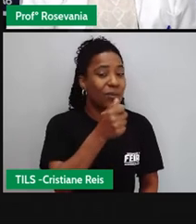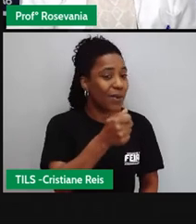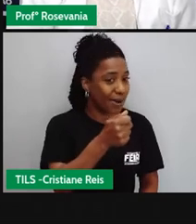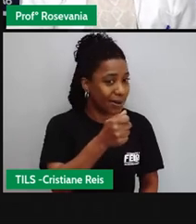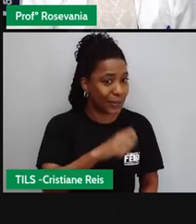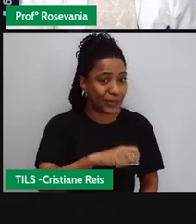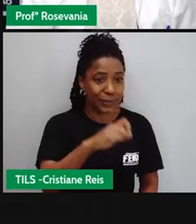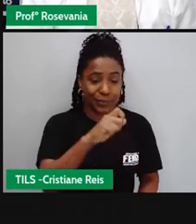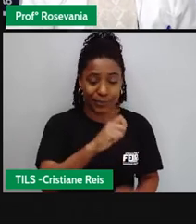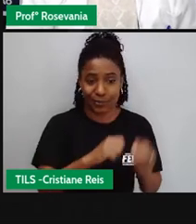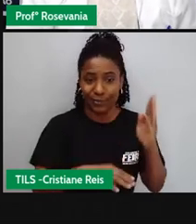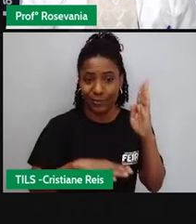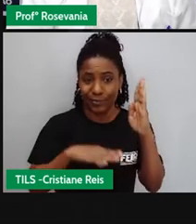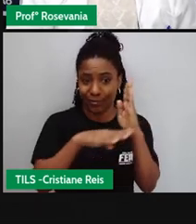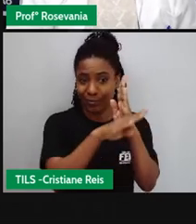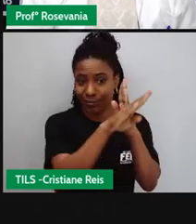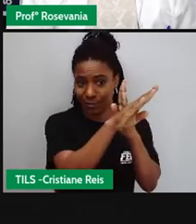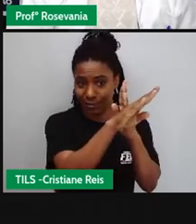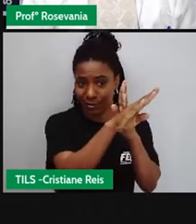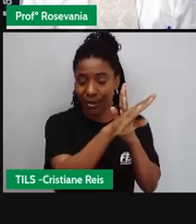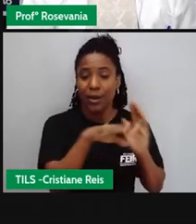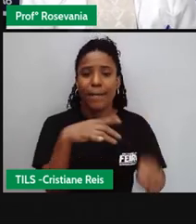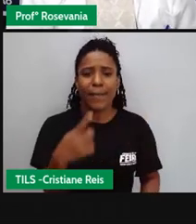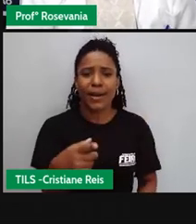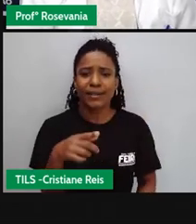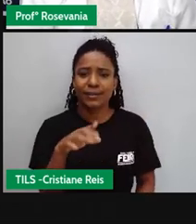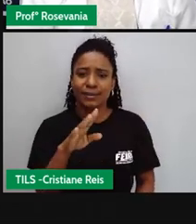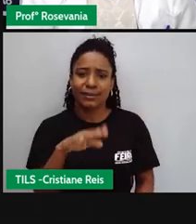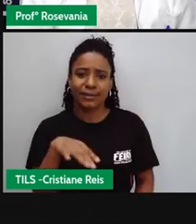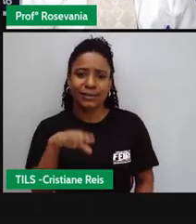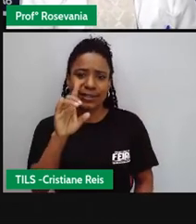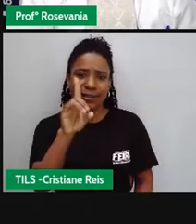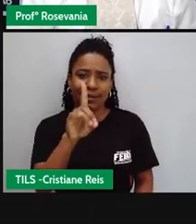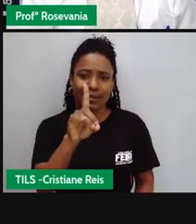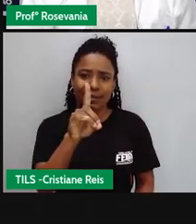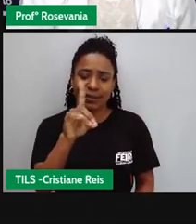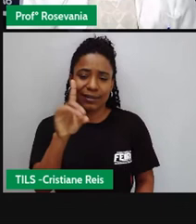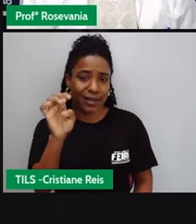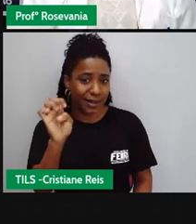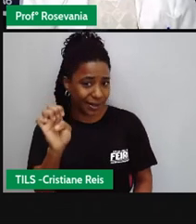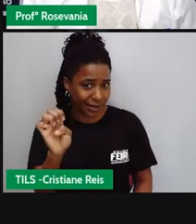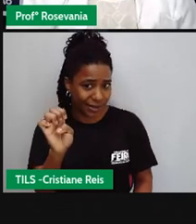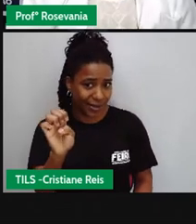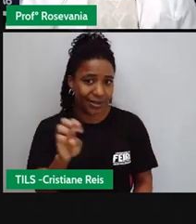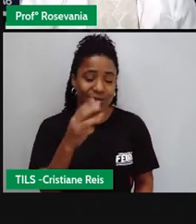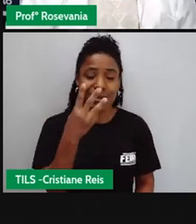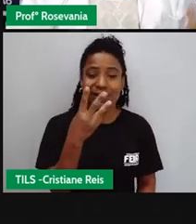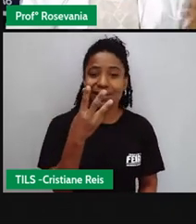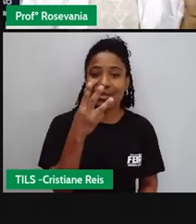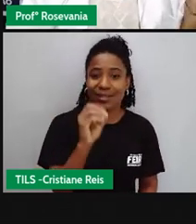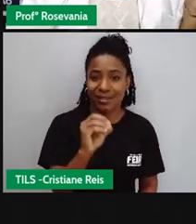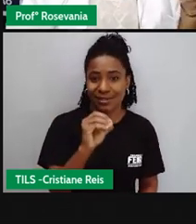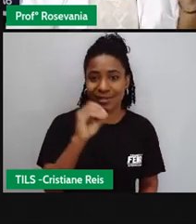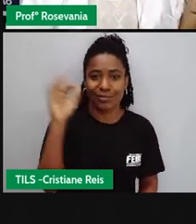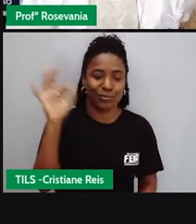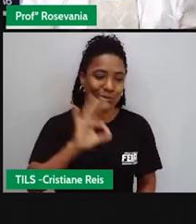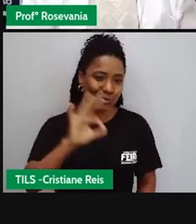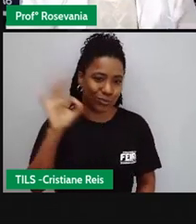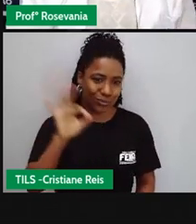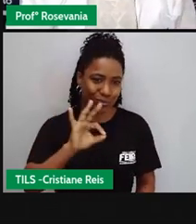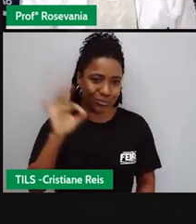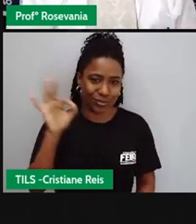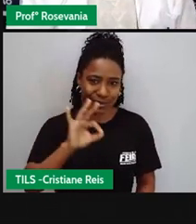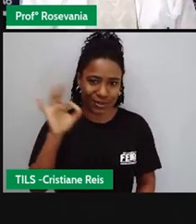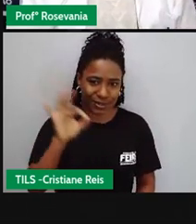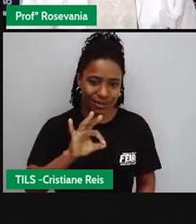que é era só 30% dessa população podia ter essa internet de escada e às vezes ainda utilizava lá